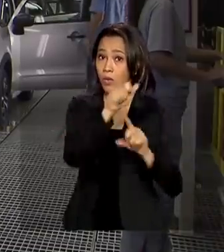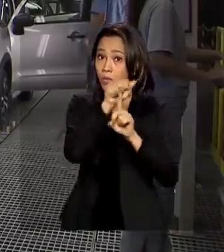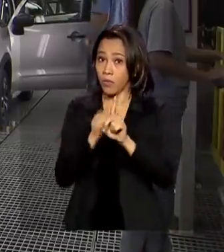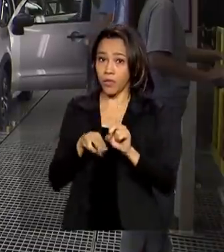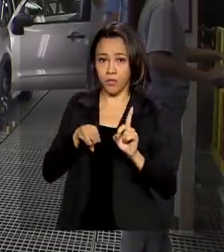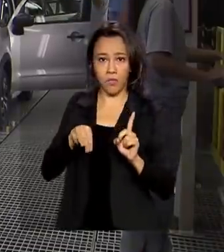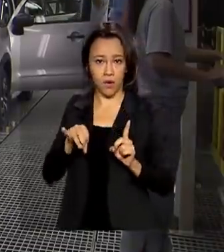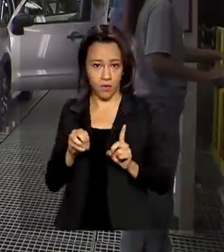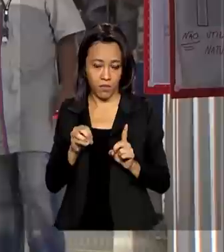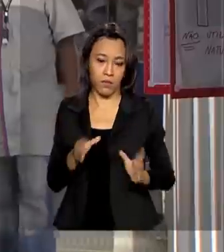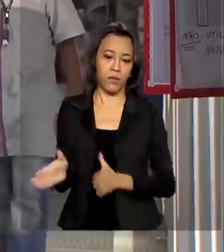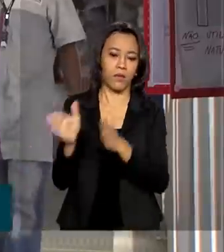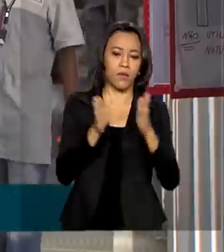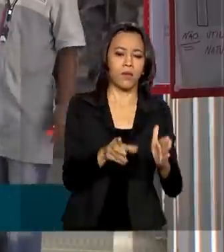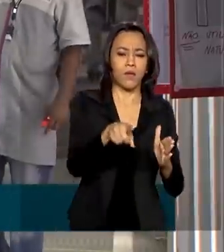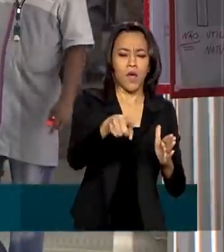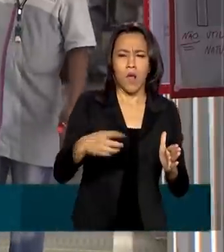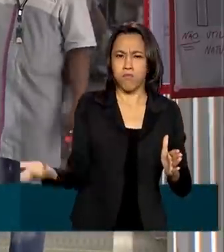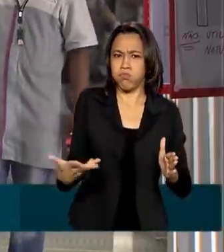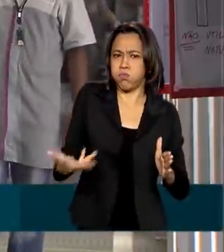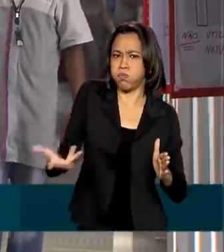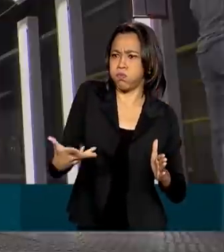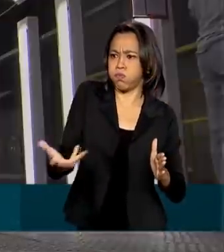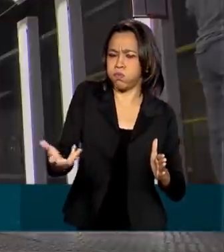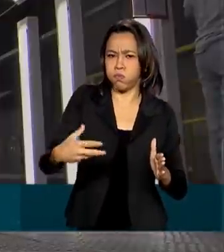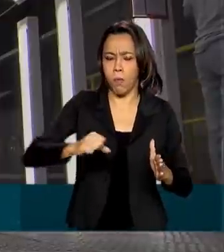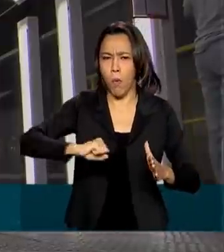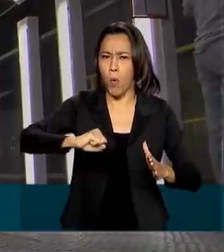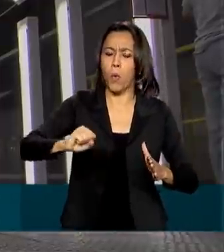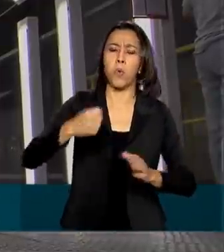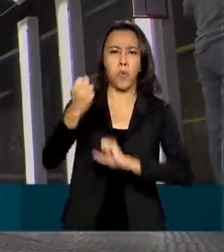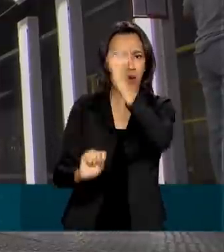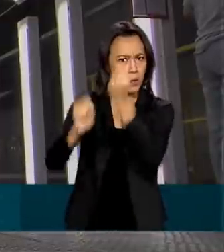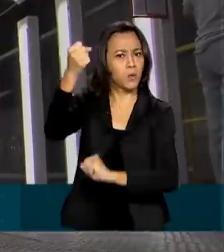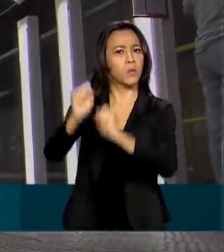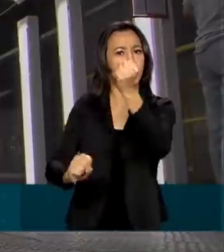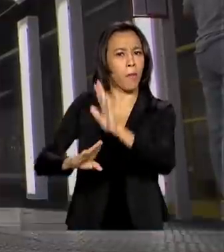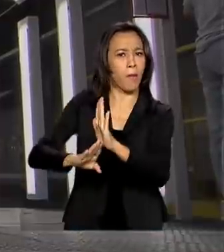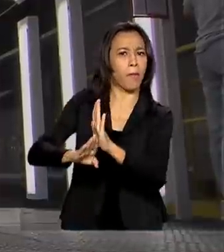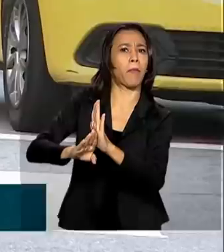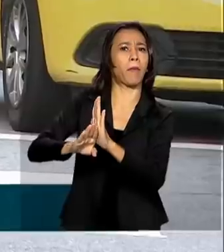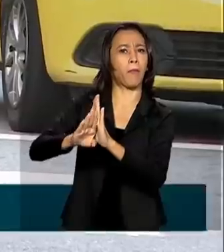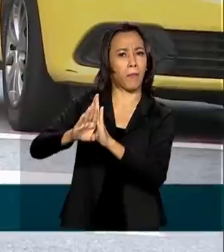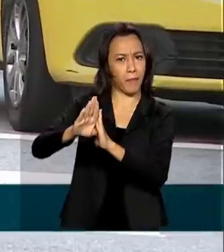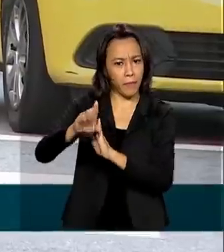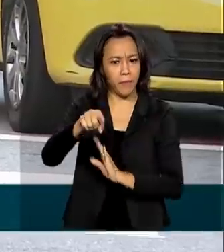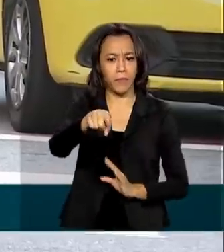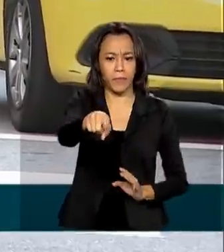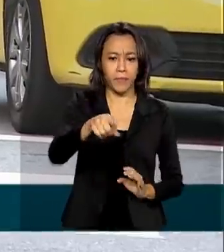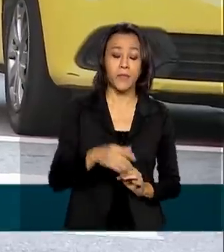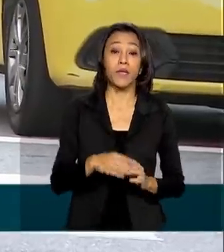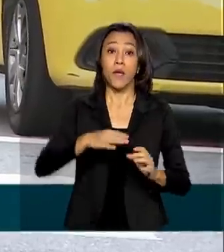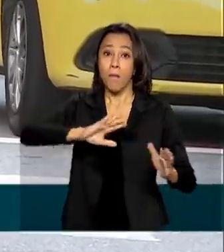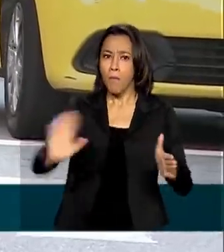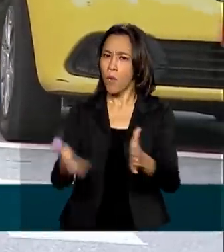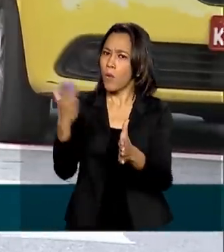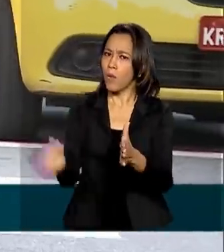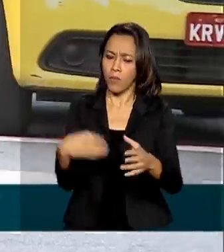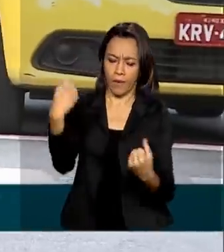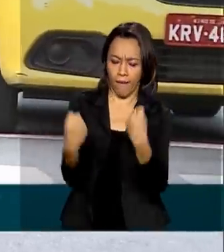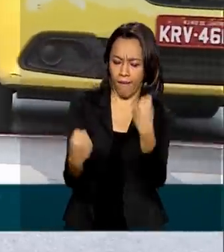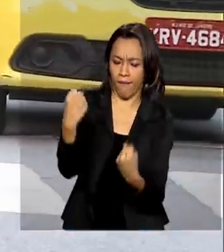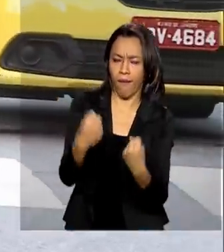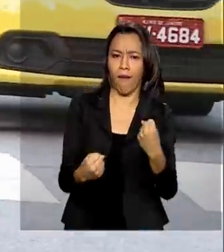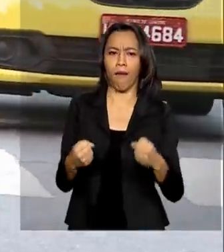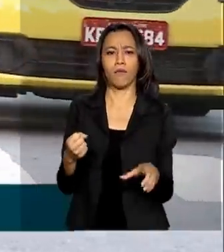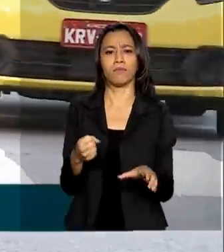automobilística acelerou e foi a principal responsável pela alta do setor industrial brasileiro. A produção de carros, reboques e